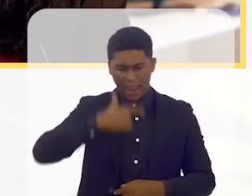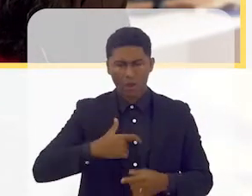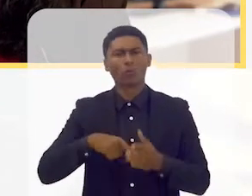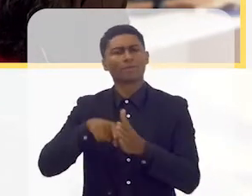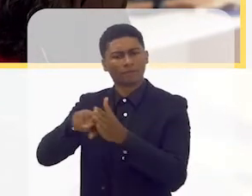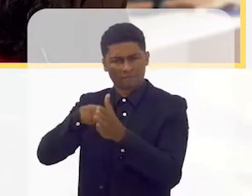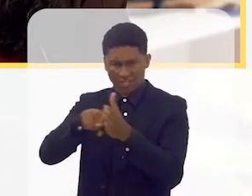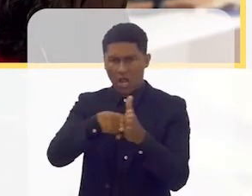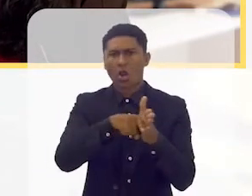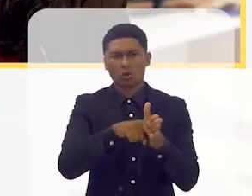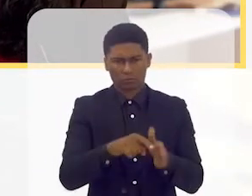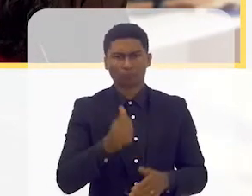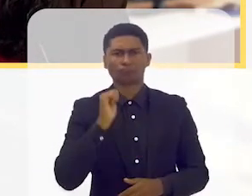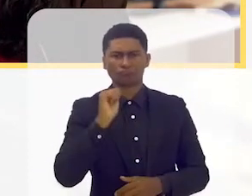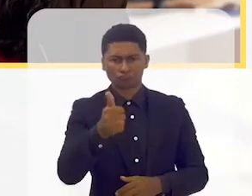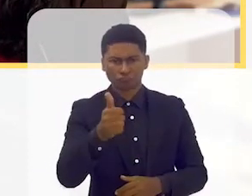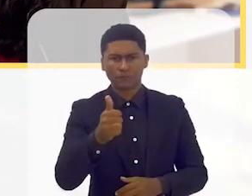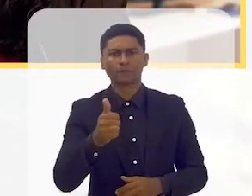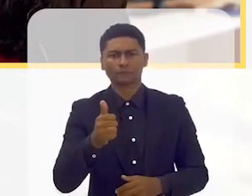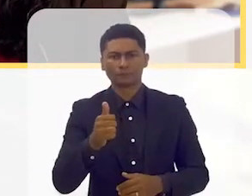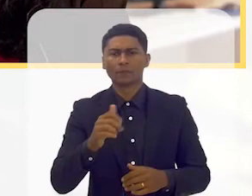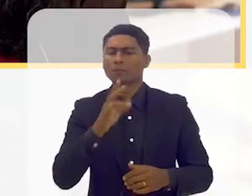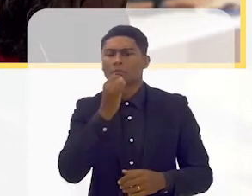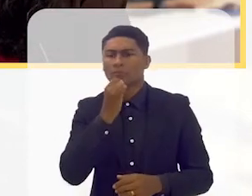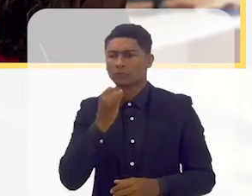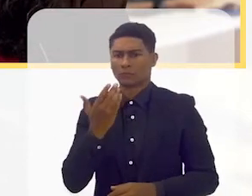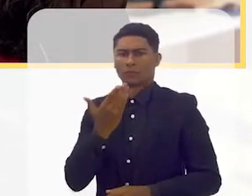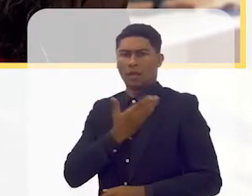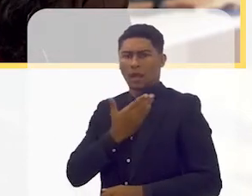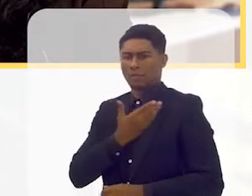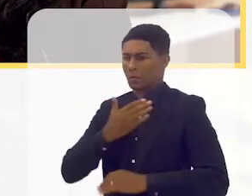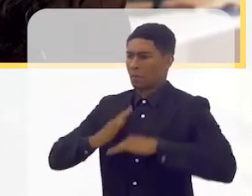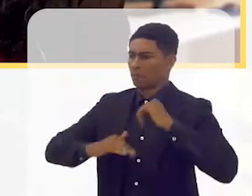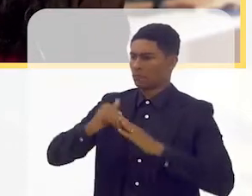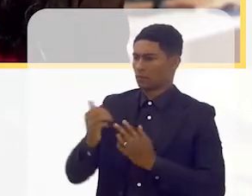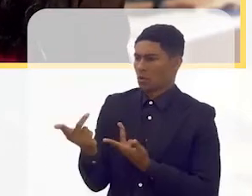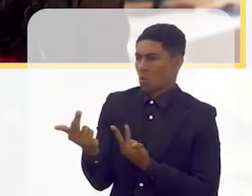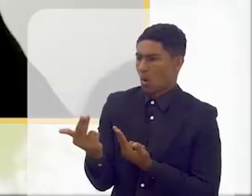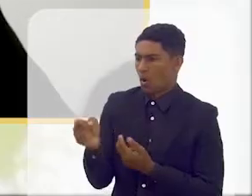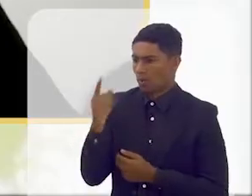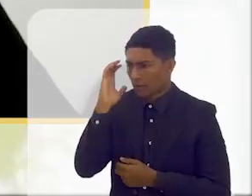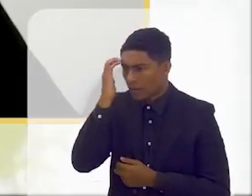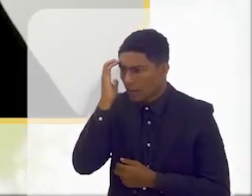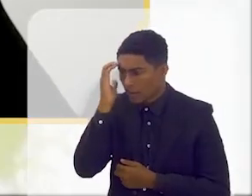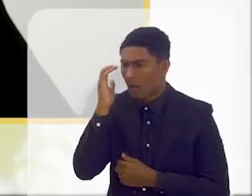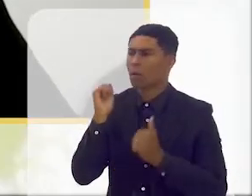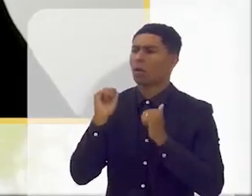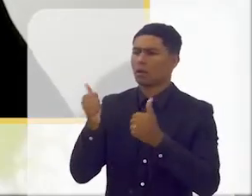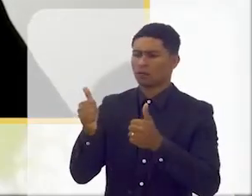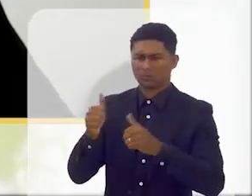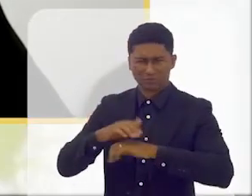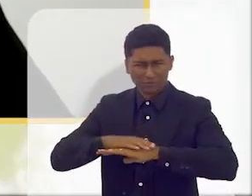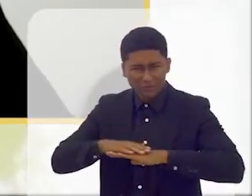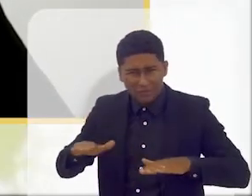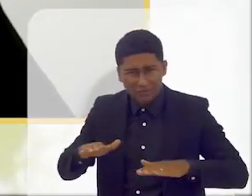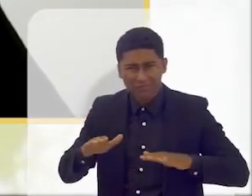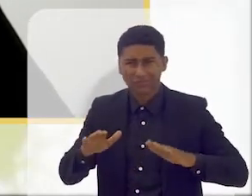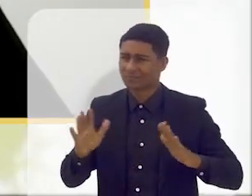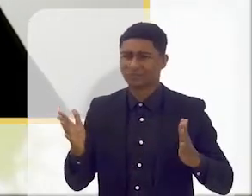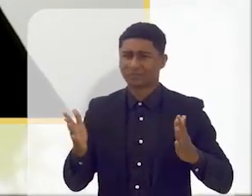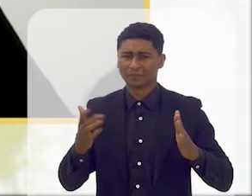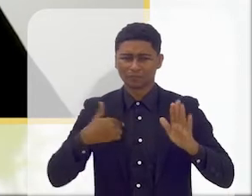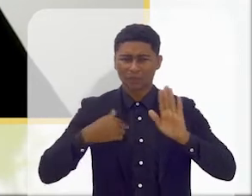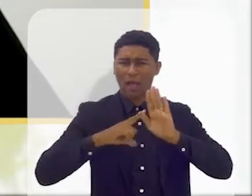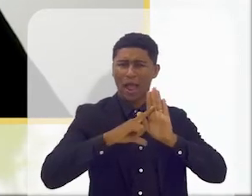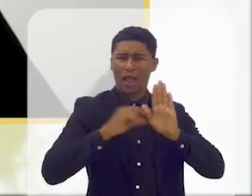ser só investigadora para que só os meus pares, os meus colegas investigadores, entendam os meus artigos. Os